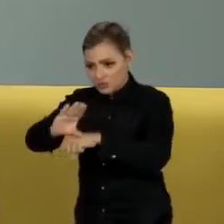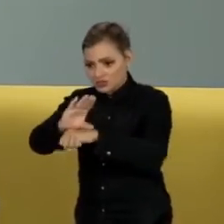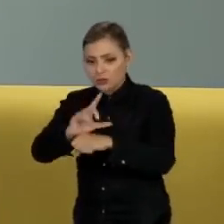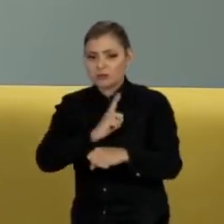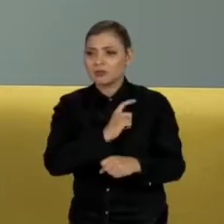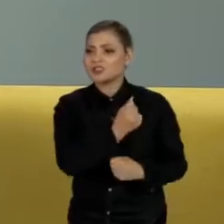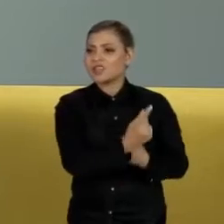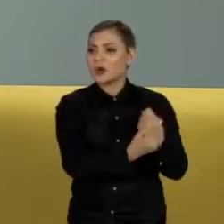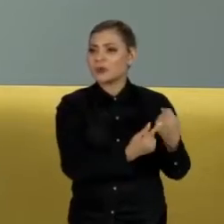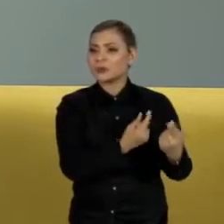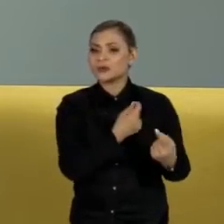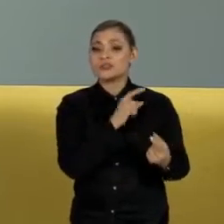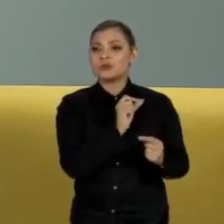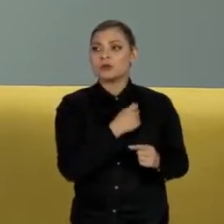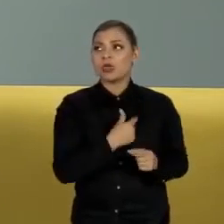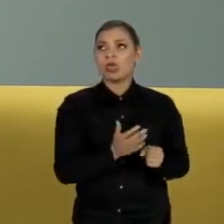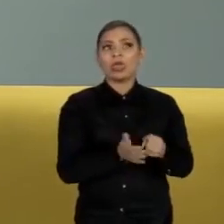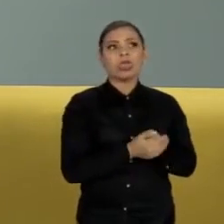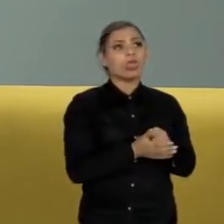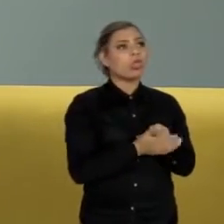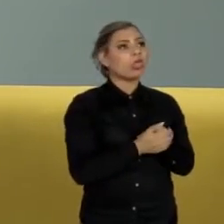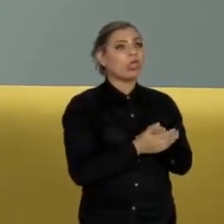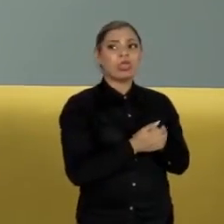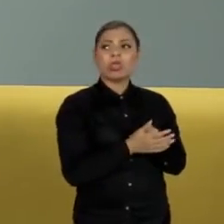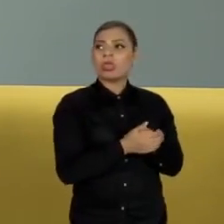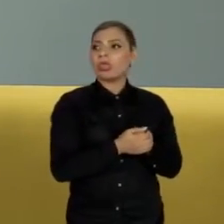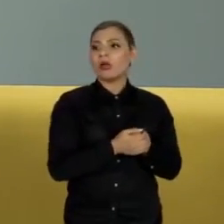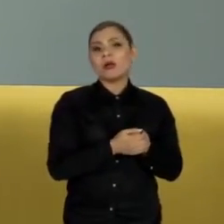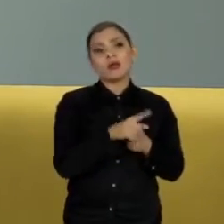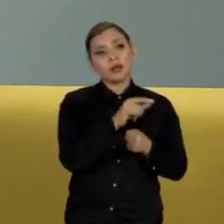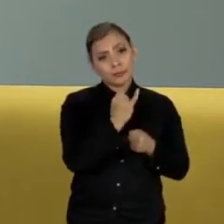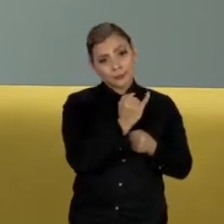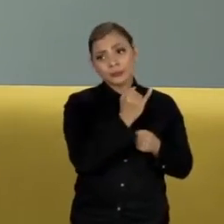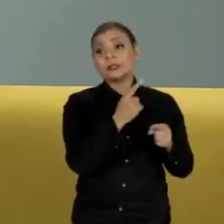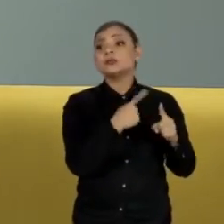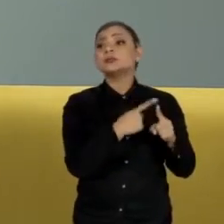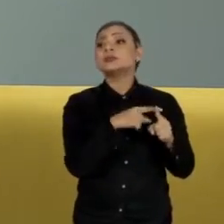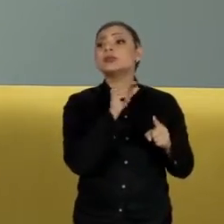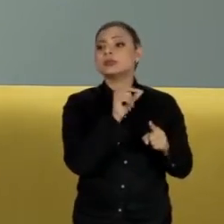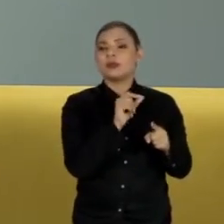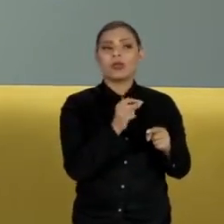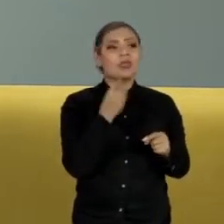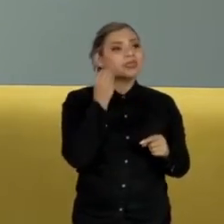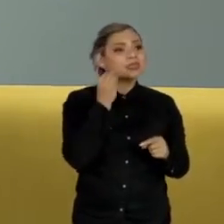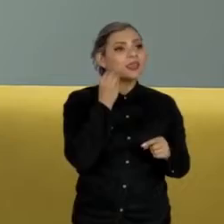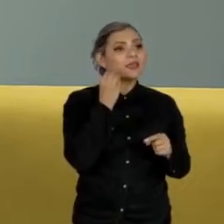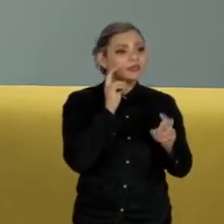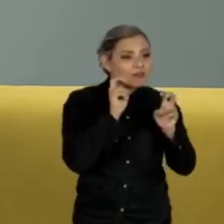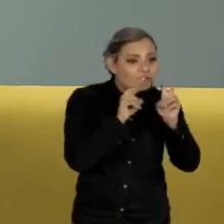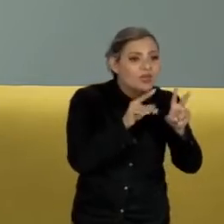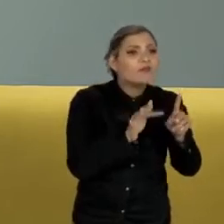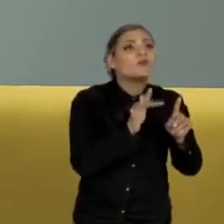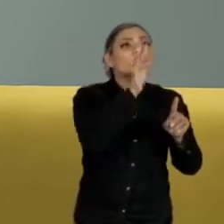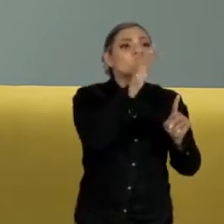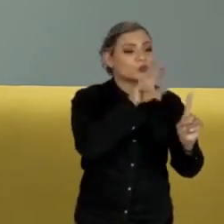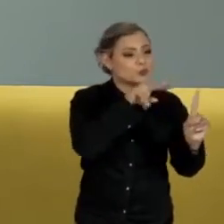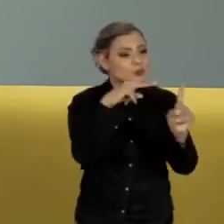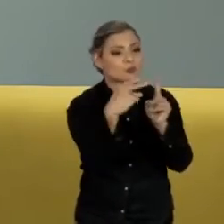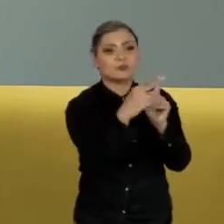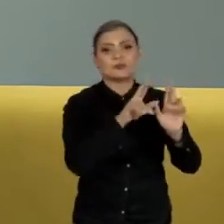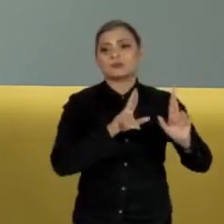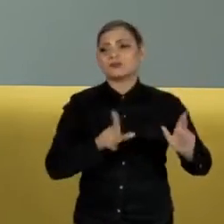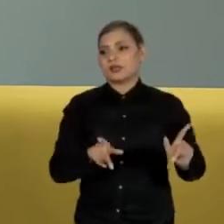consequencialistas, aqueles que também é importante que existam, porque eles conseguem enxergar para frente e as